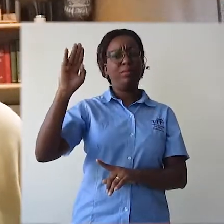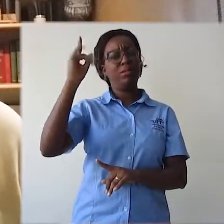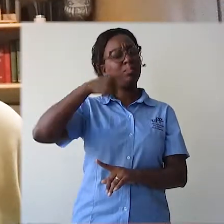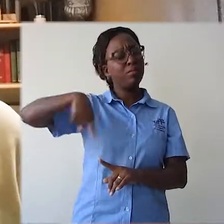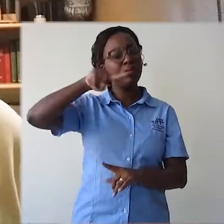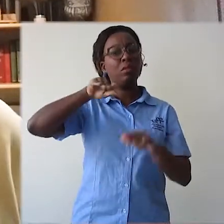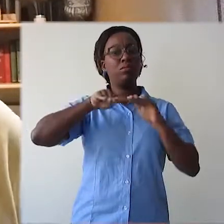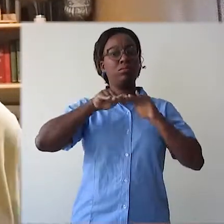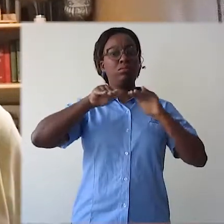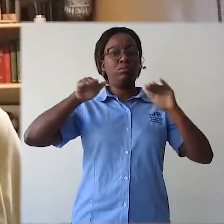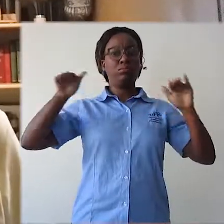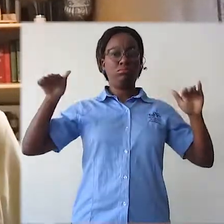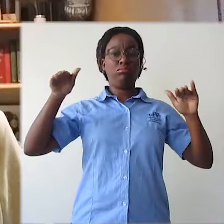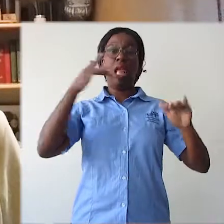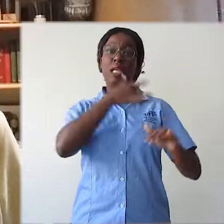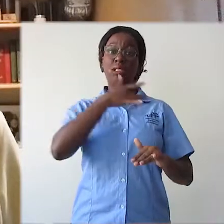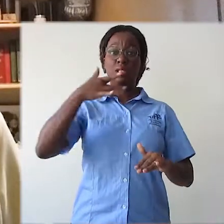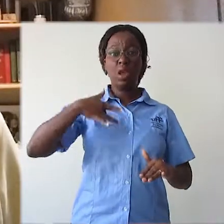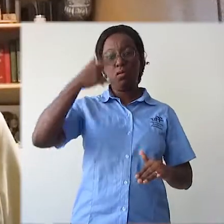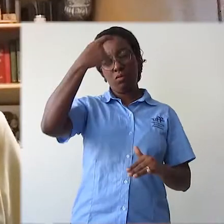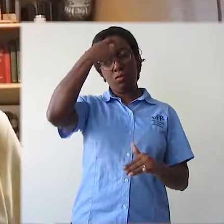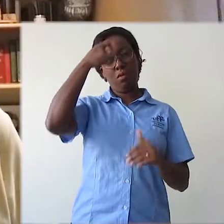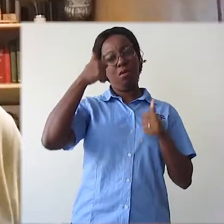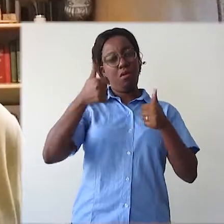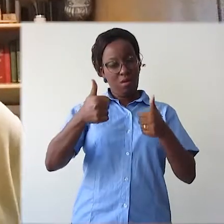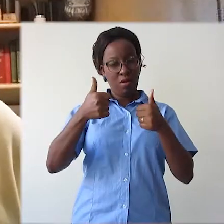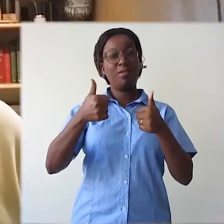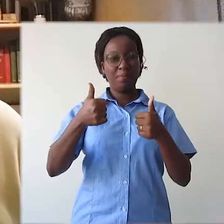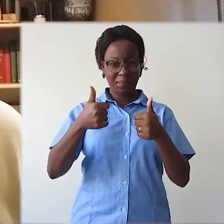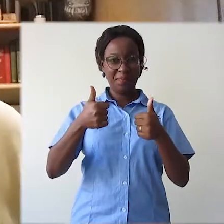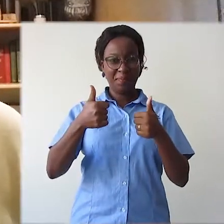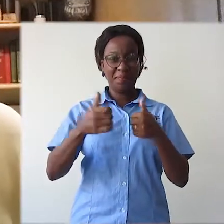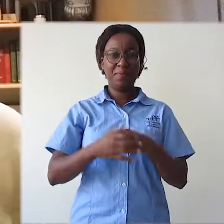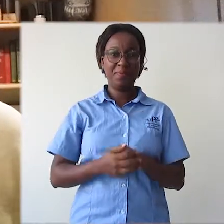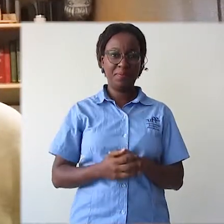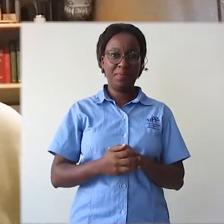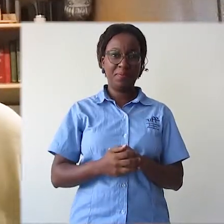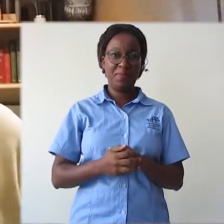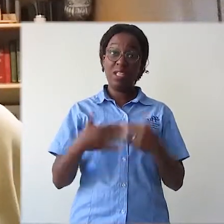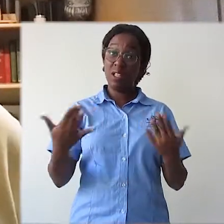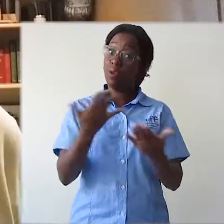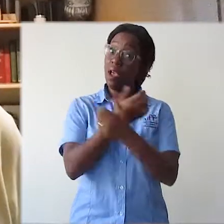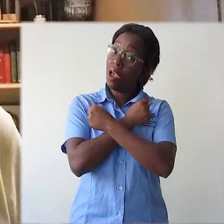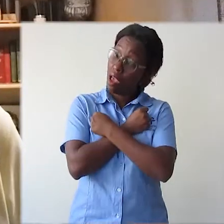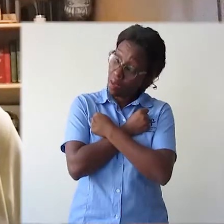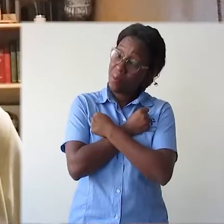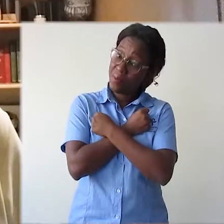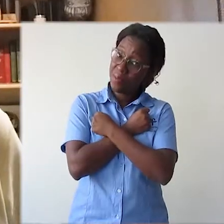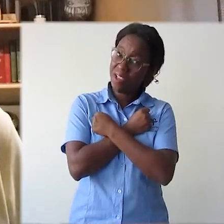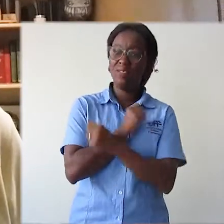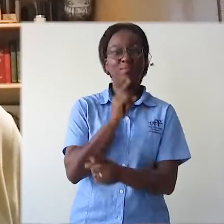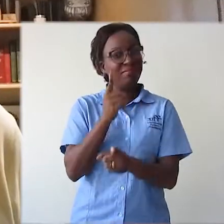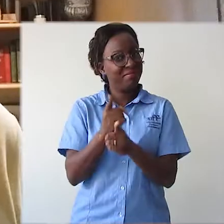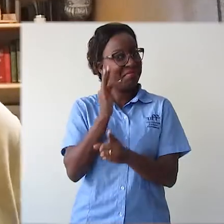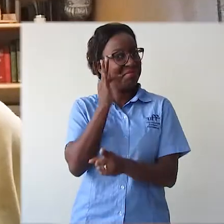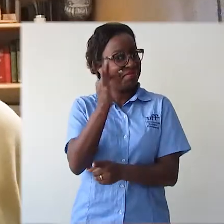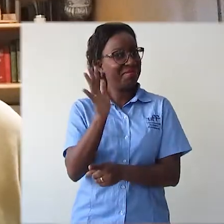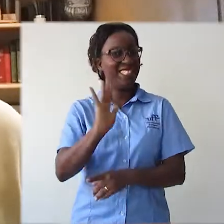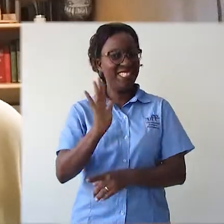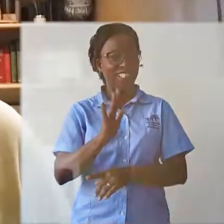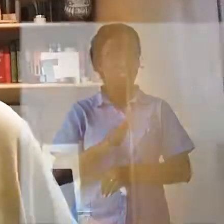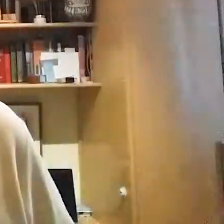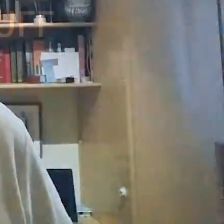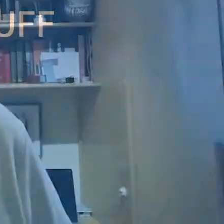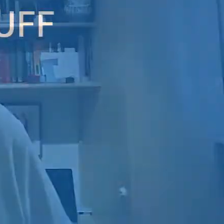fundamental para manter o nosso equilíbrio, a nossa saúde mental. Vai aqui um abraço